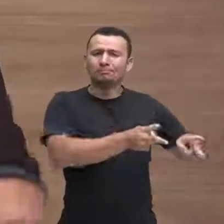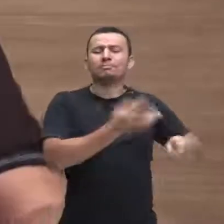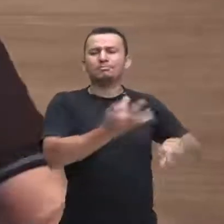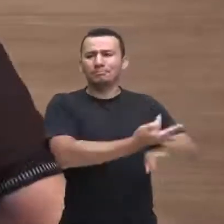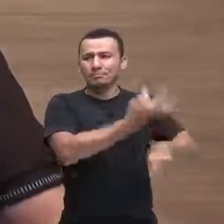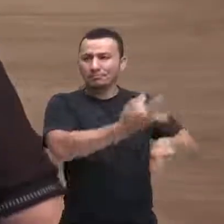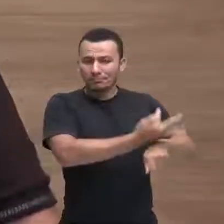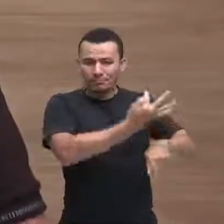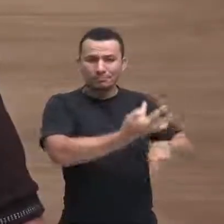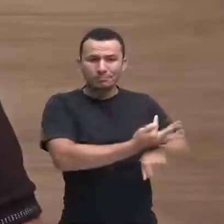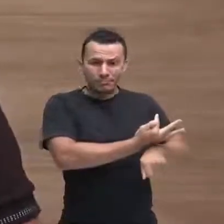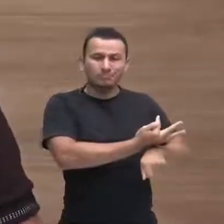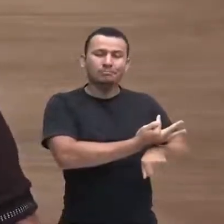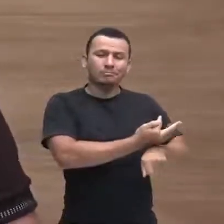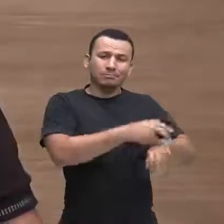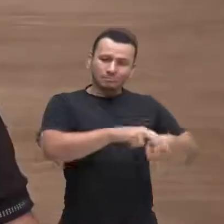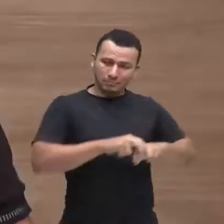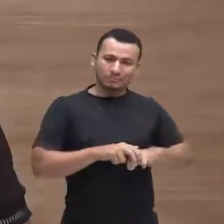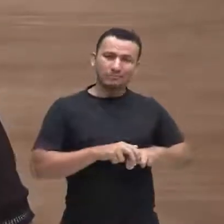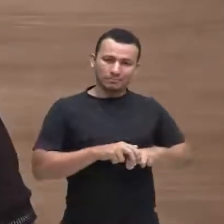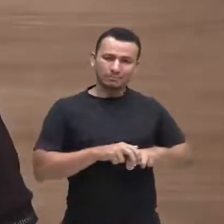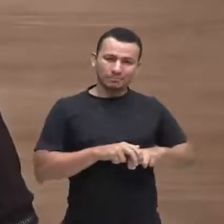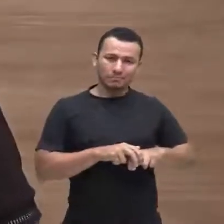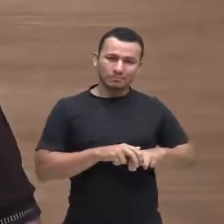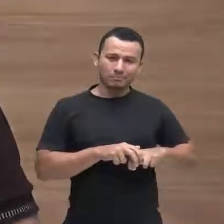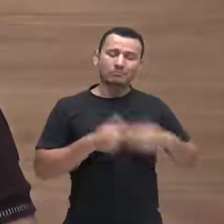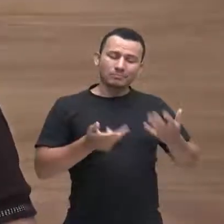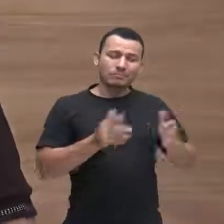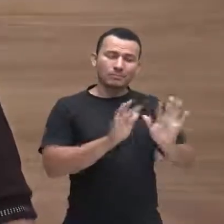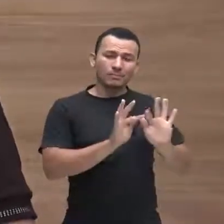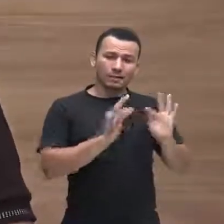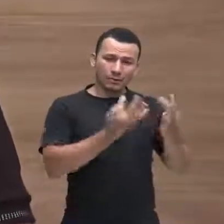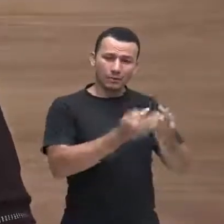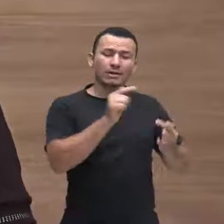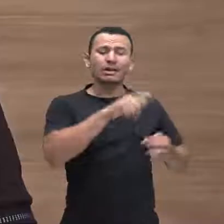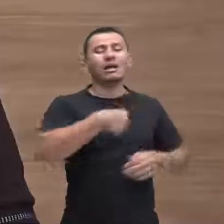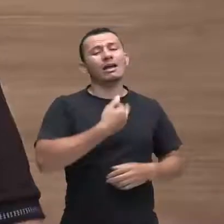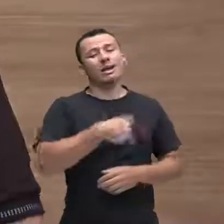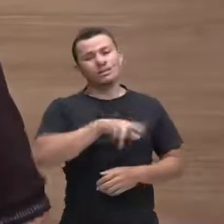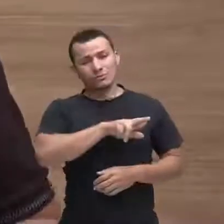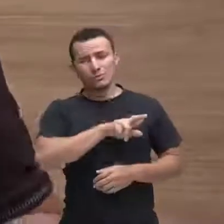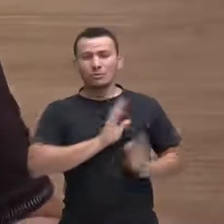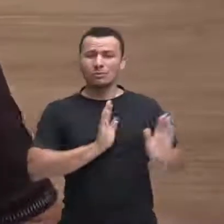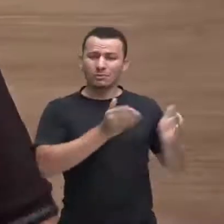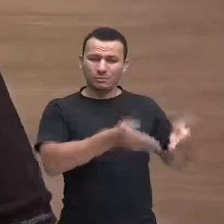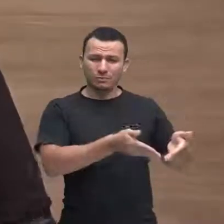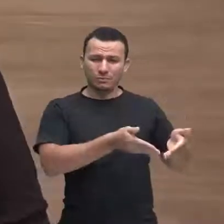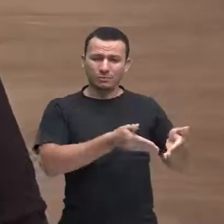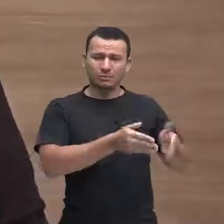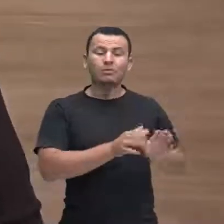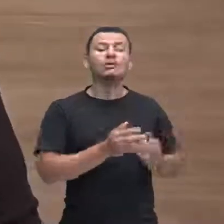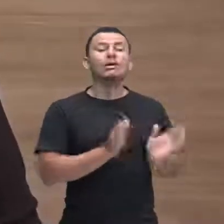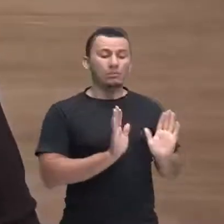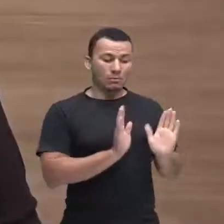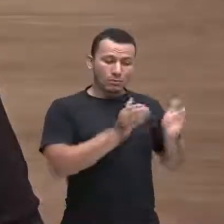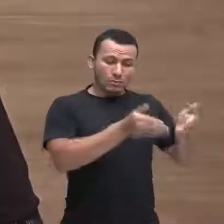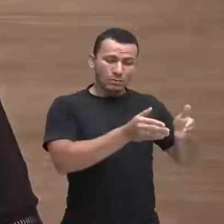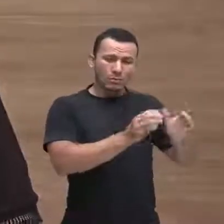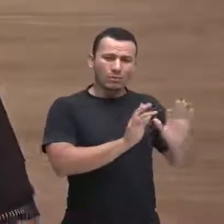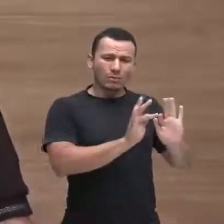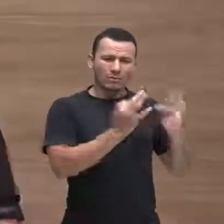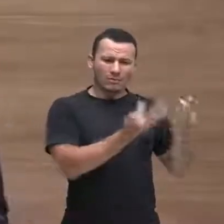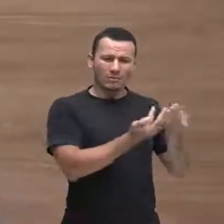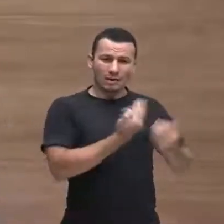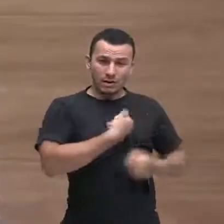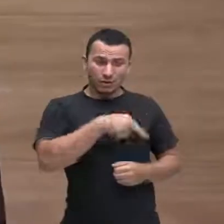forma e eles faziam parte de um círculo religioso específico. E esse círculo religioso, muitas das vezes,